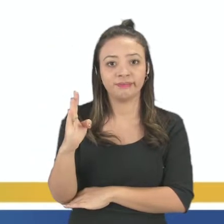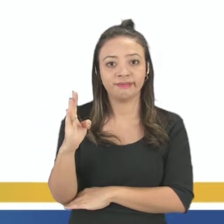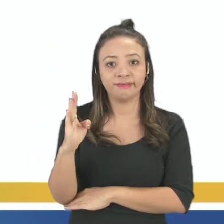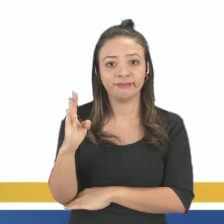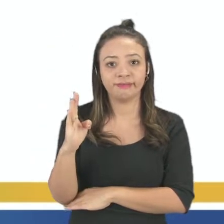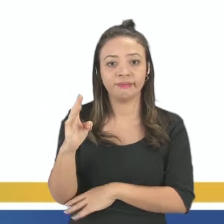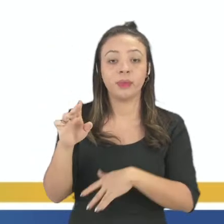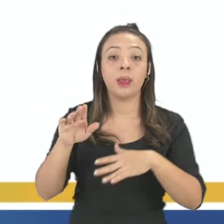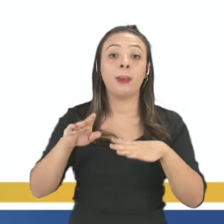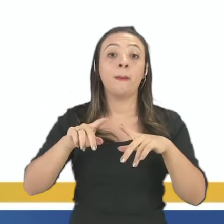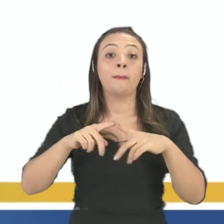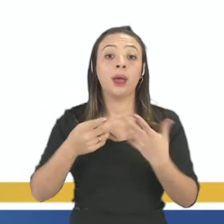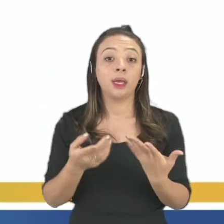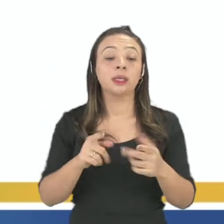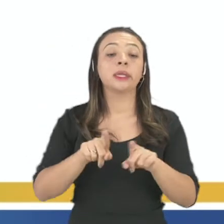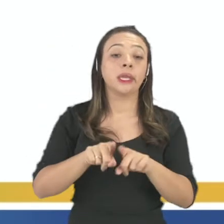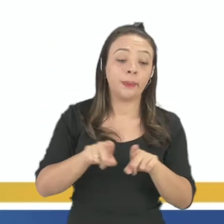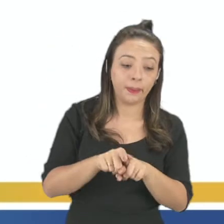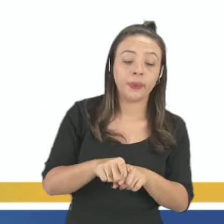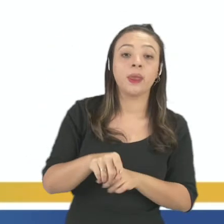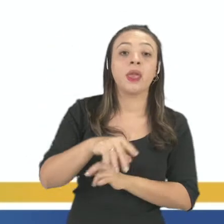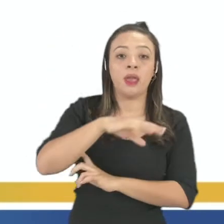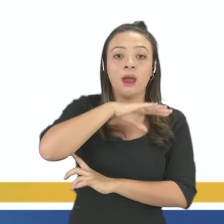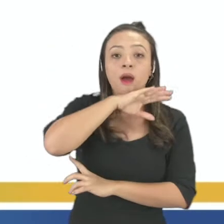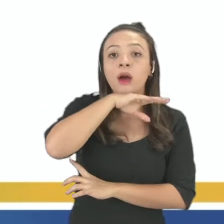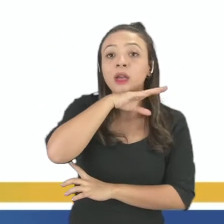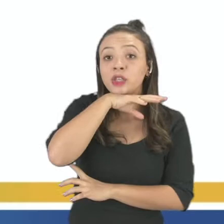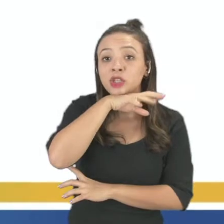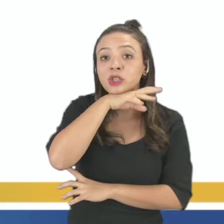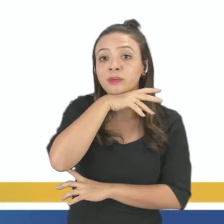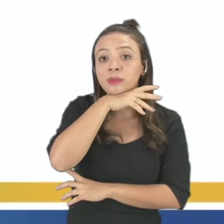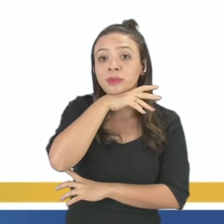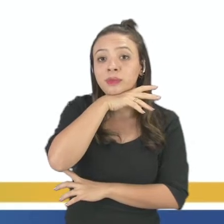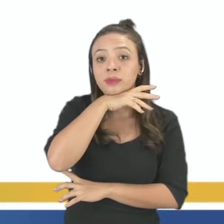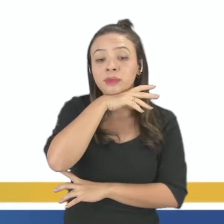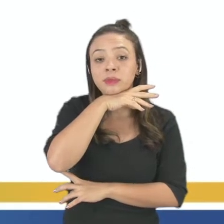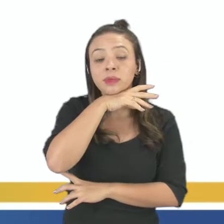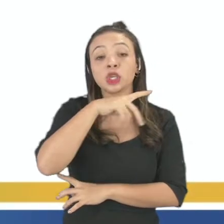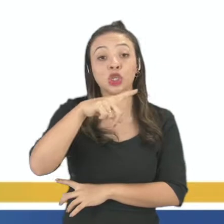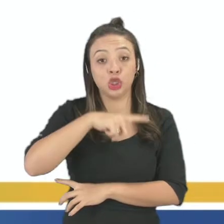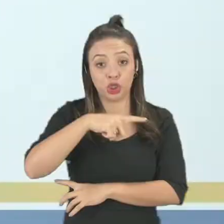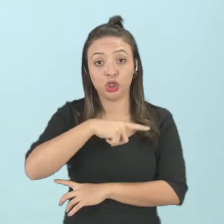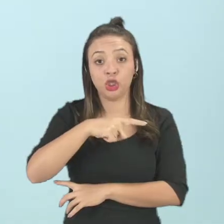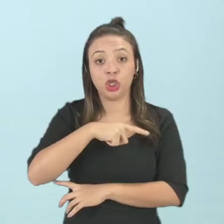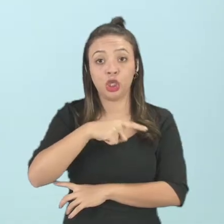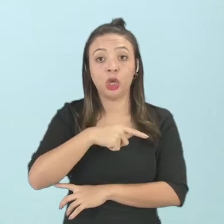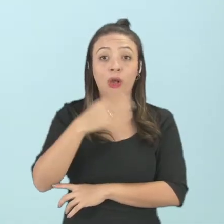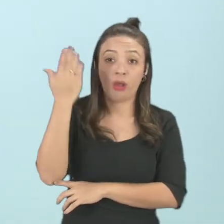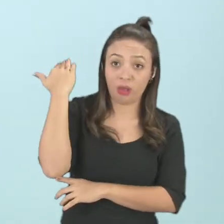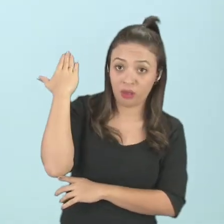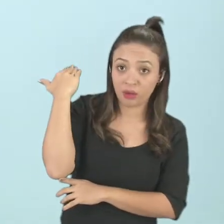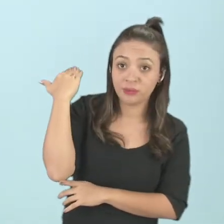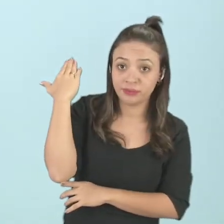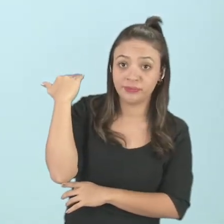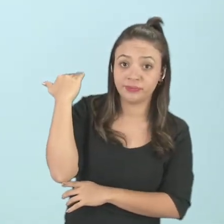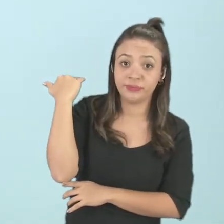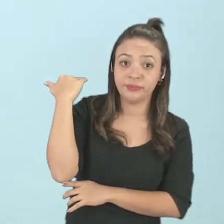também, alguns animais que existiam e que existem na nossa época, né?